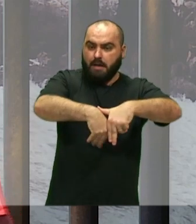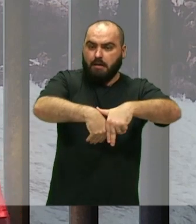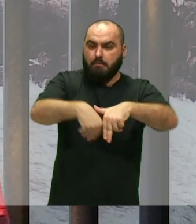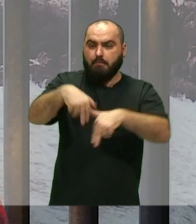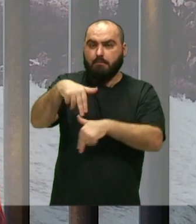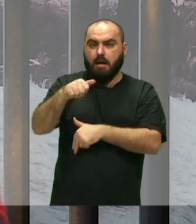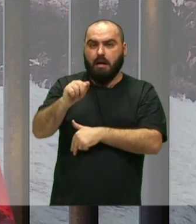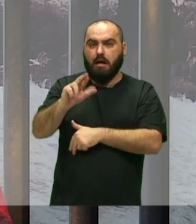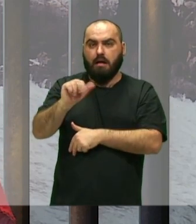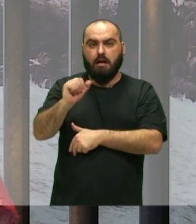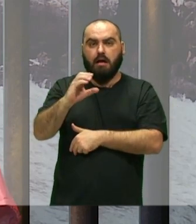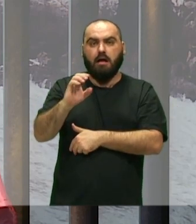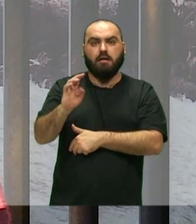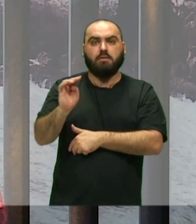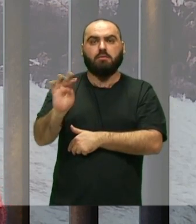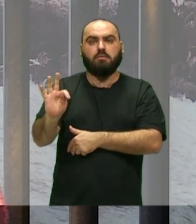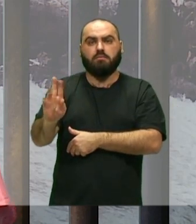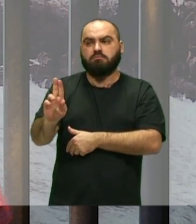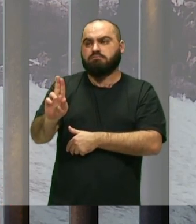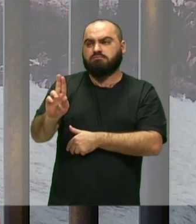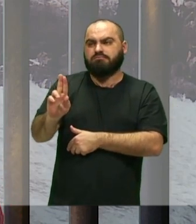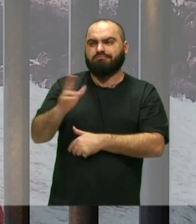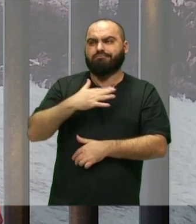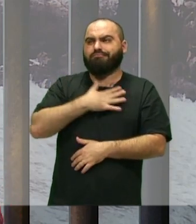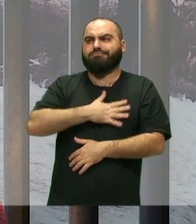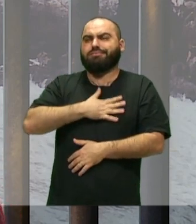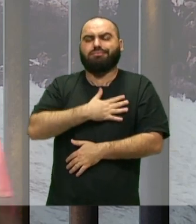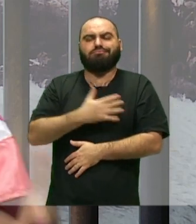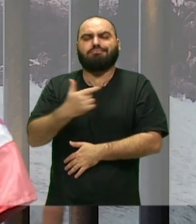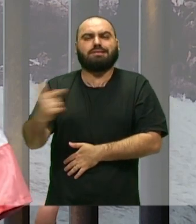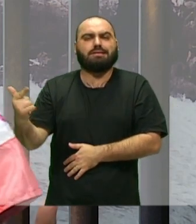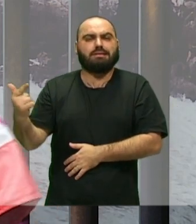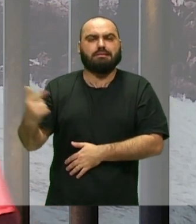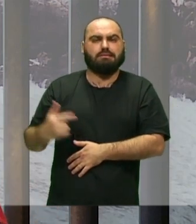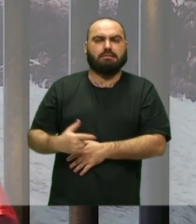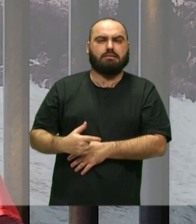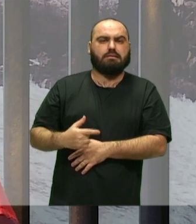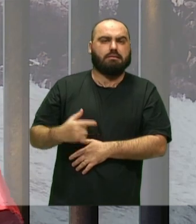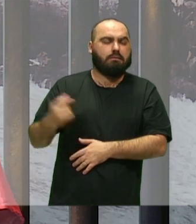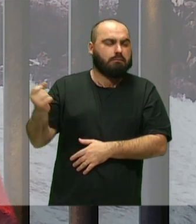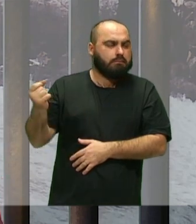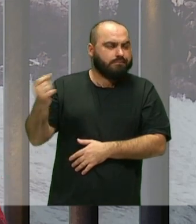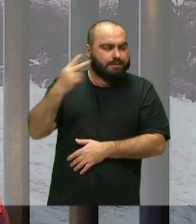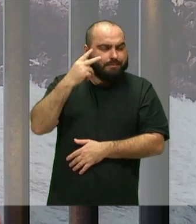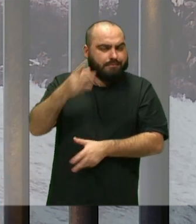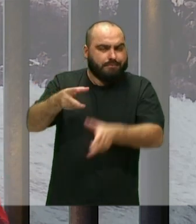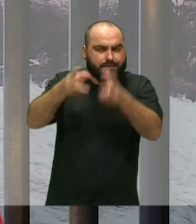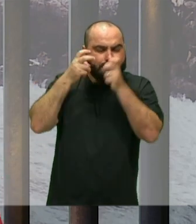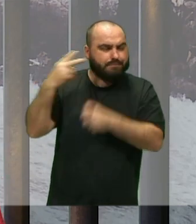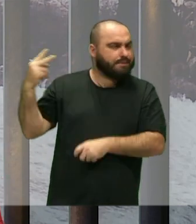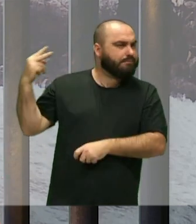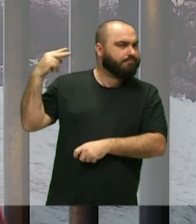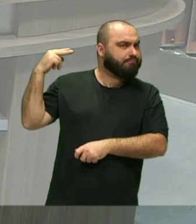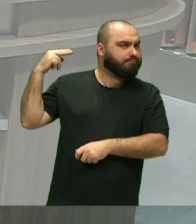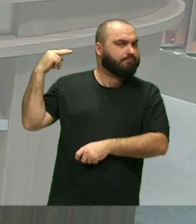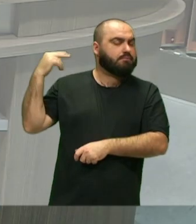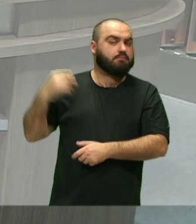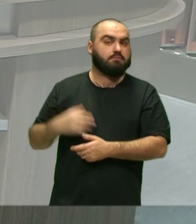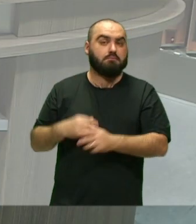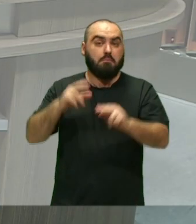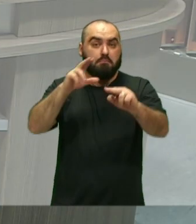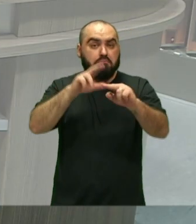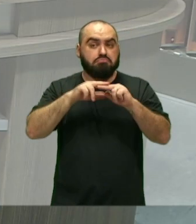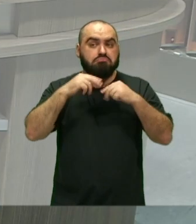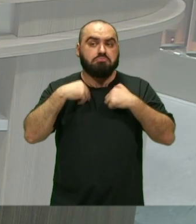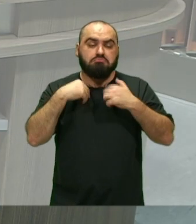resistência Mas não era prazeroso A gente não se sentia À vontade Então eu sentia A necessidade De criar um espaço